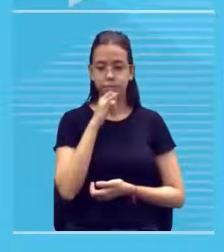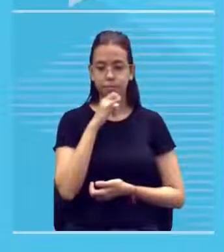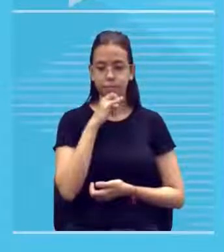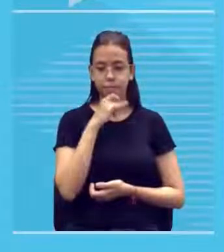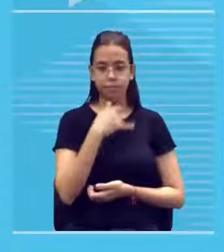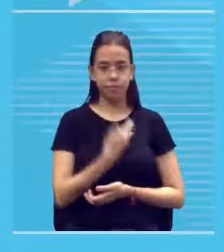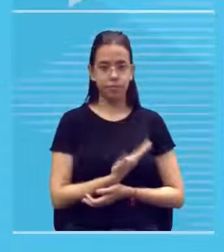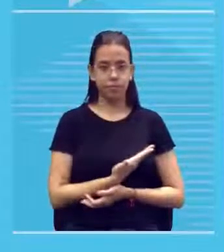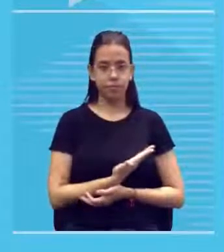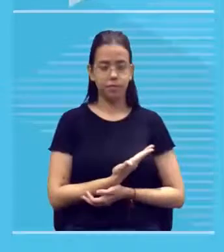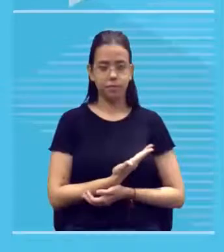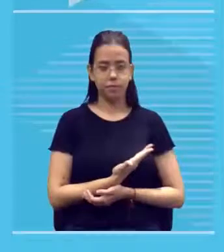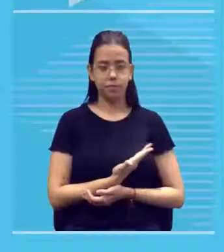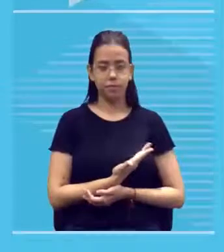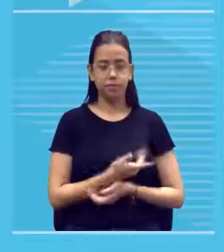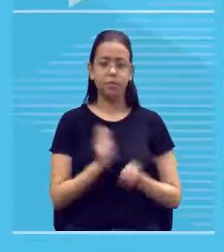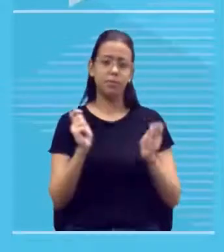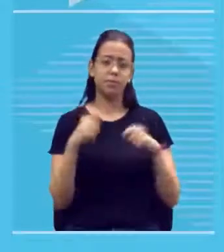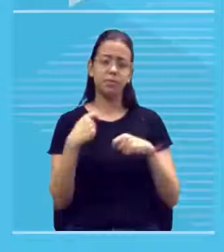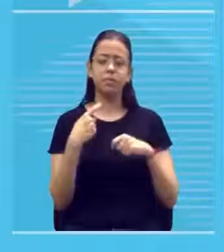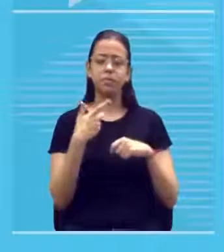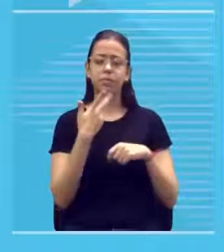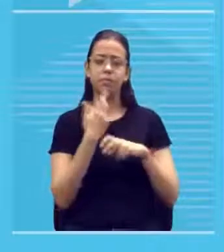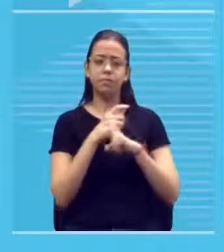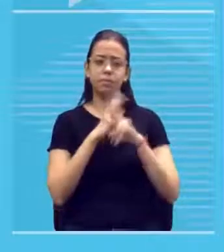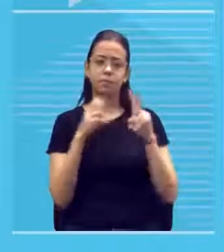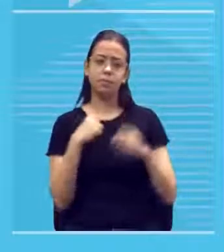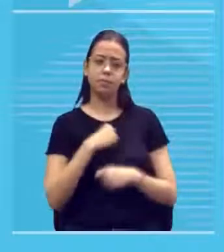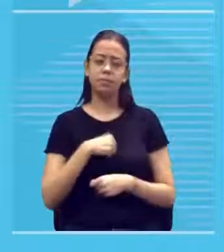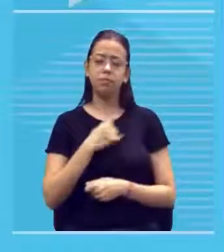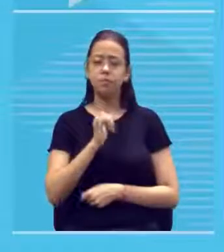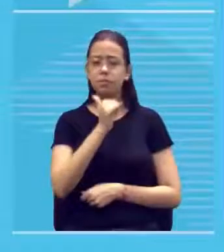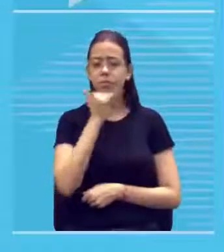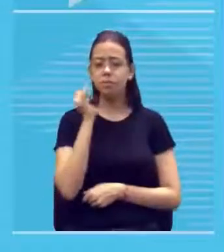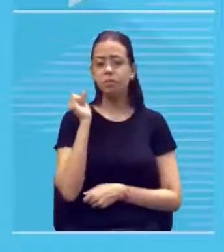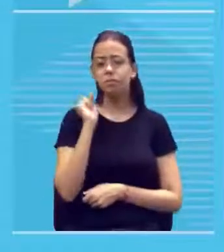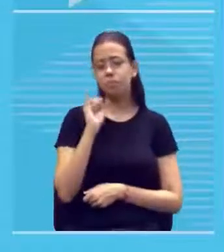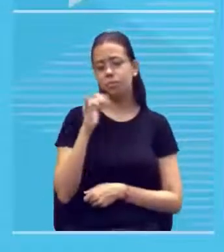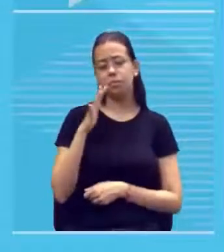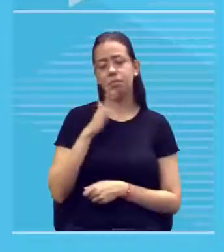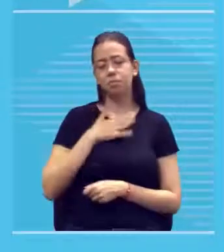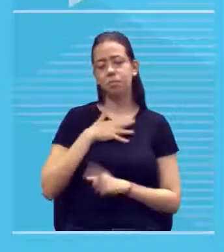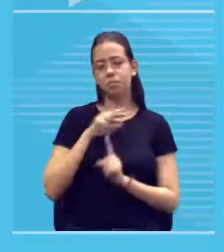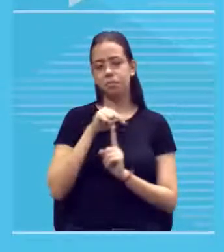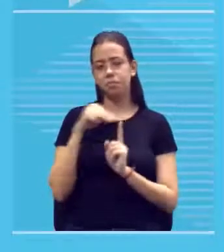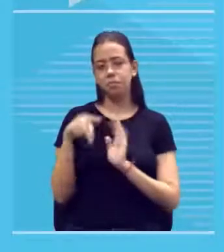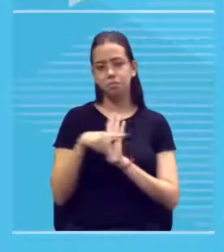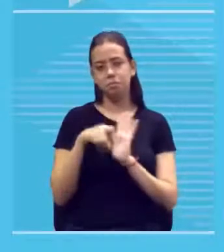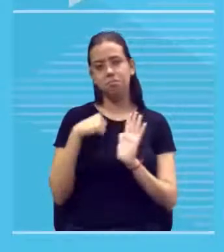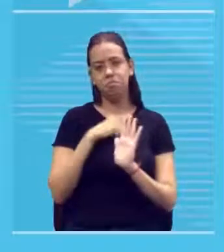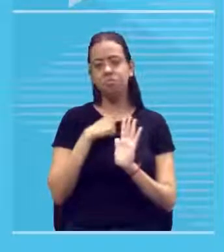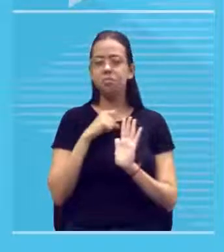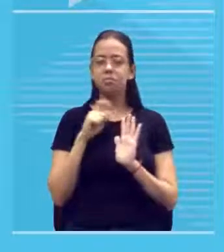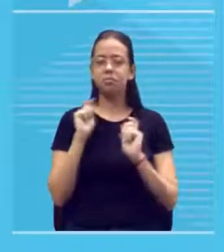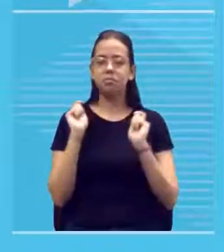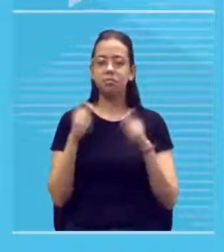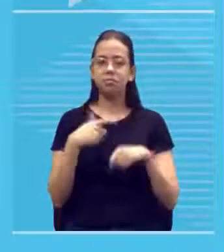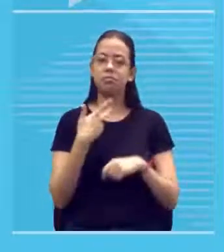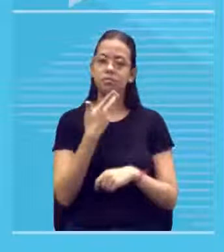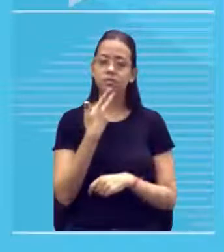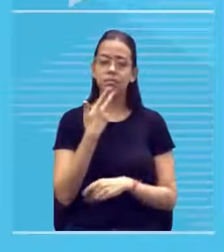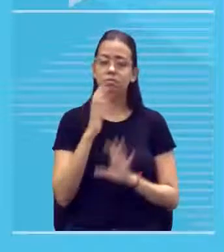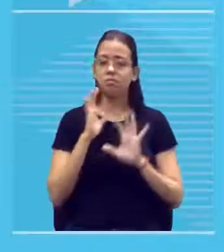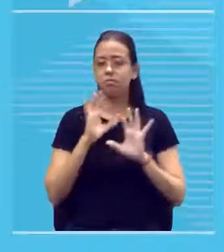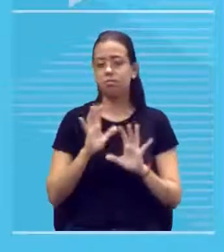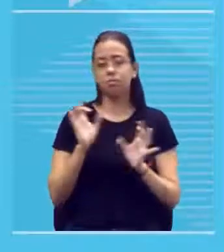por exemplo eu poderia chamar ela de saudade de repente se a minha visão de saudade foi essa daí eu coloco ela como assim